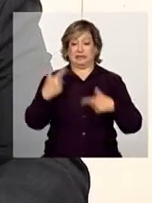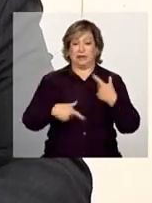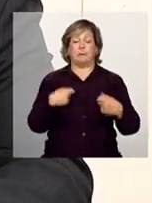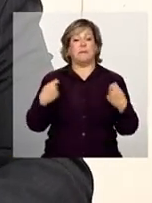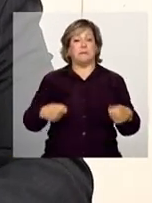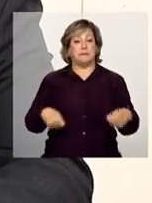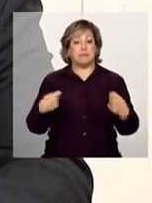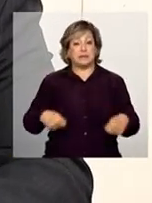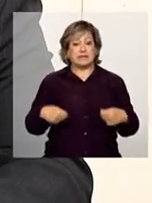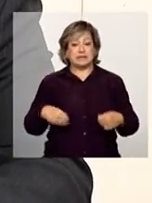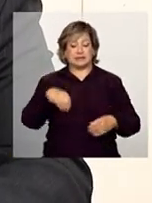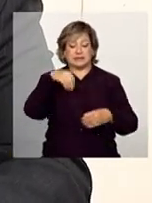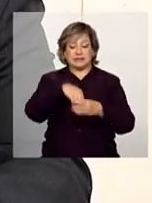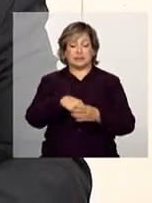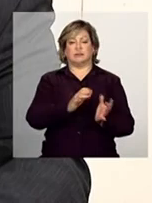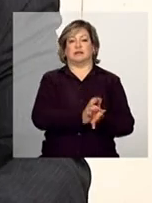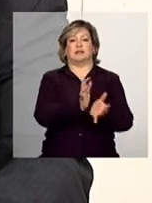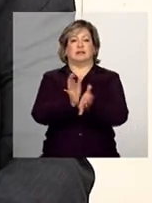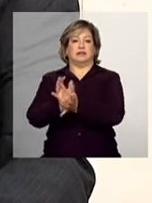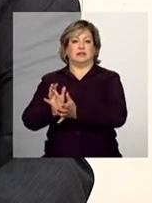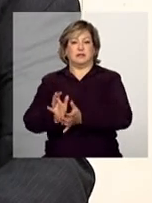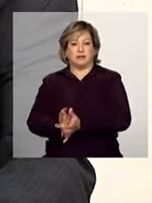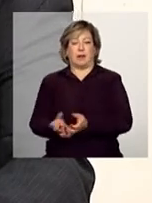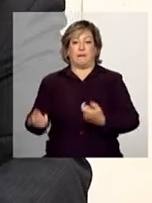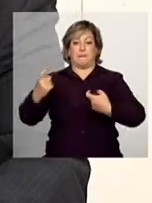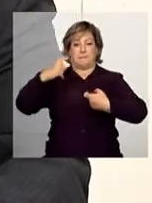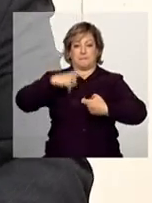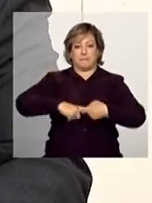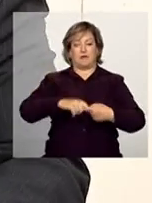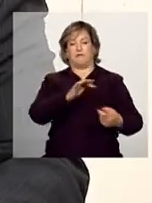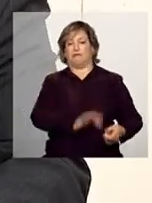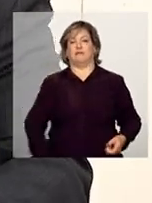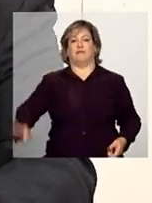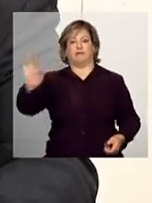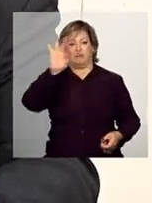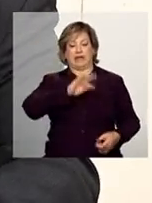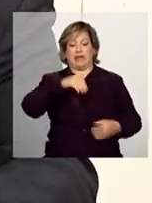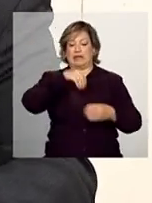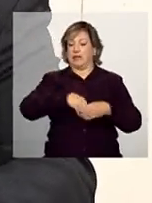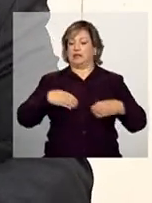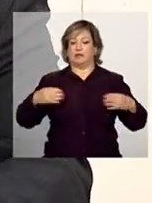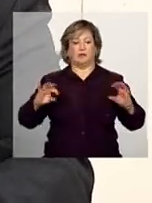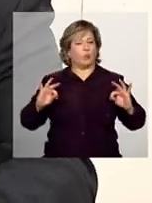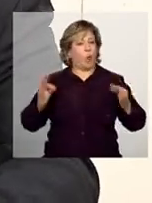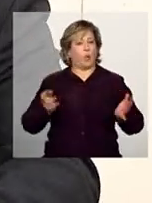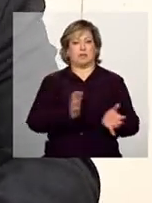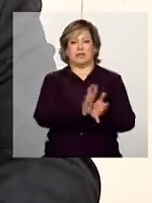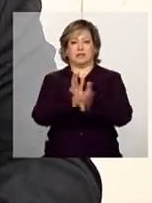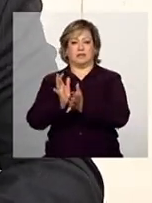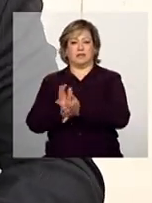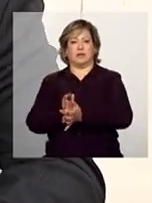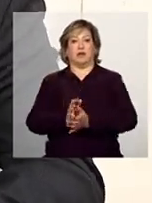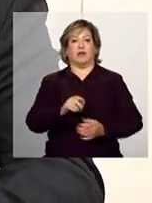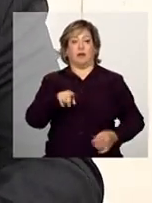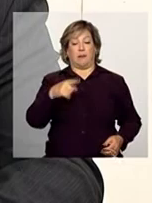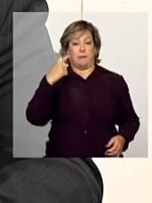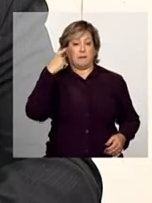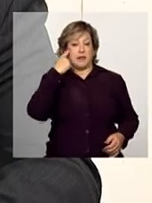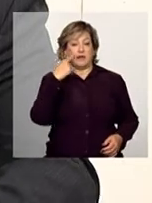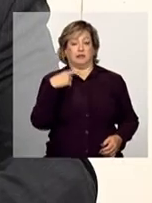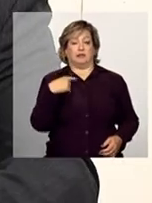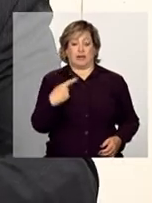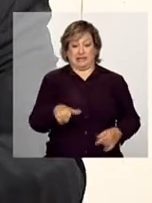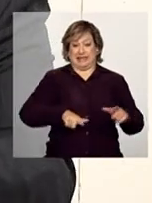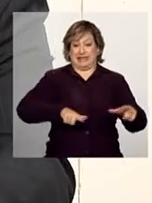intersetorialidade. Necessita do pacto federativo e da intersetorialidade. Ou seja, você não vai dar conta nessa grande